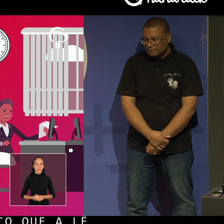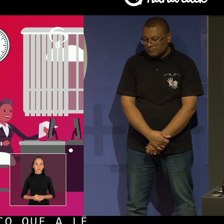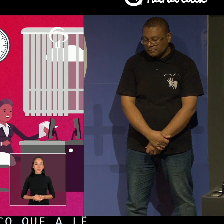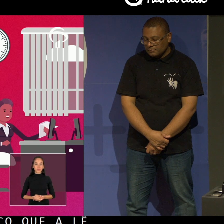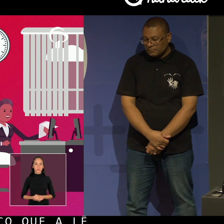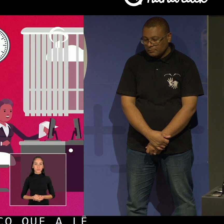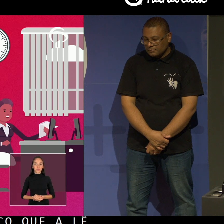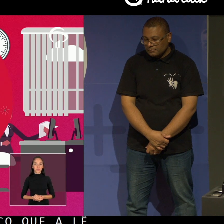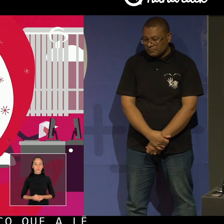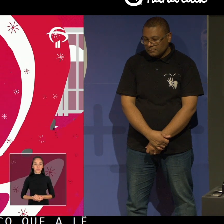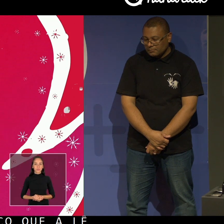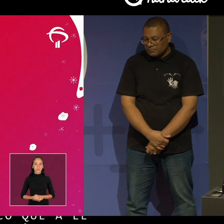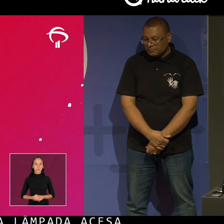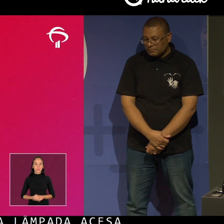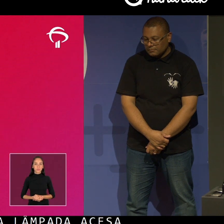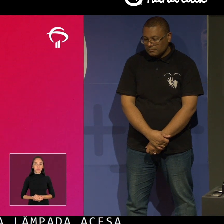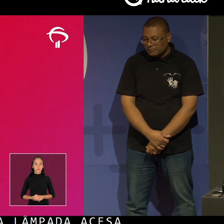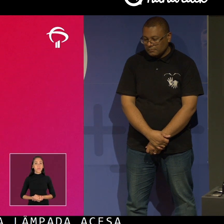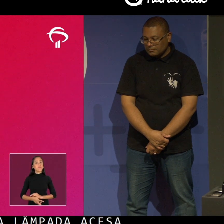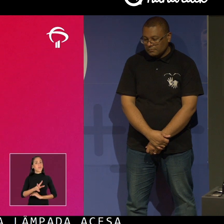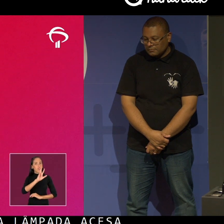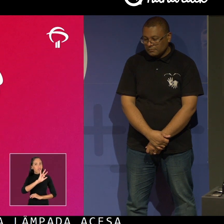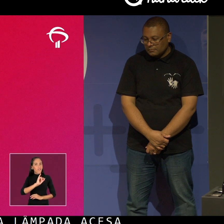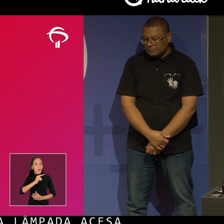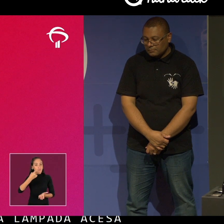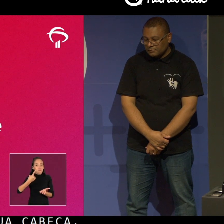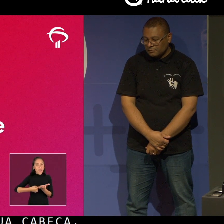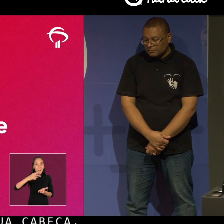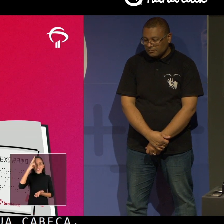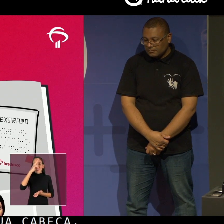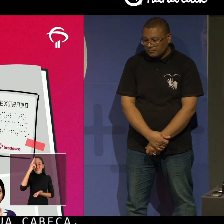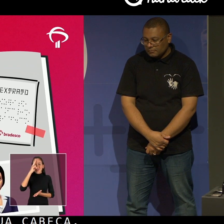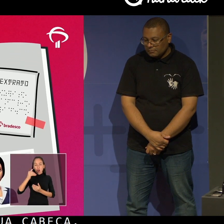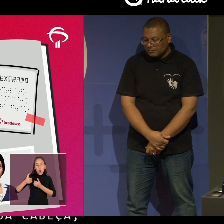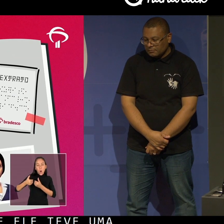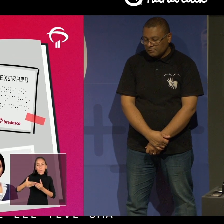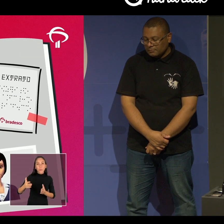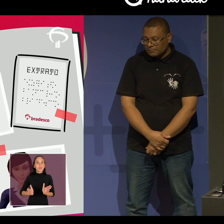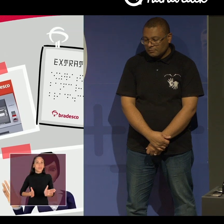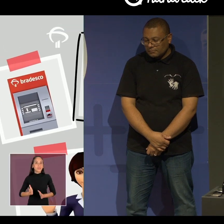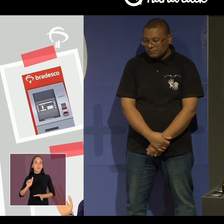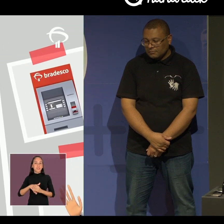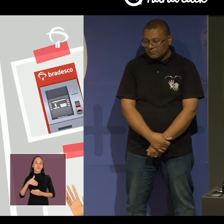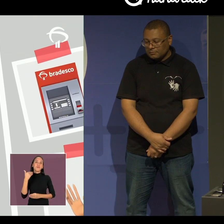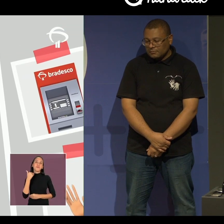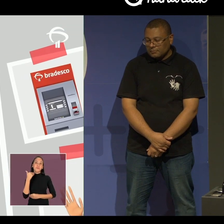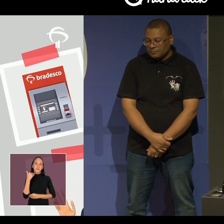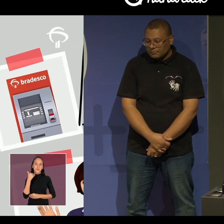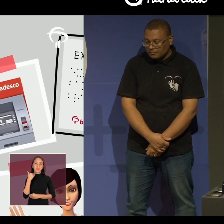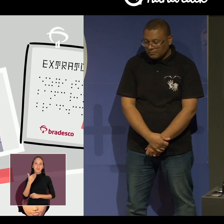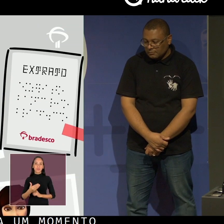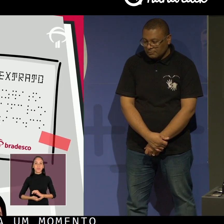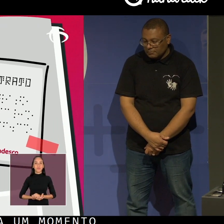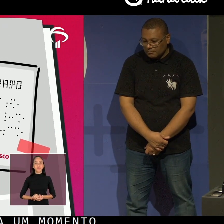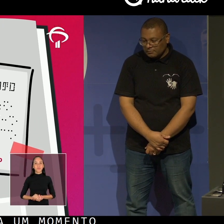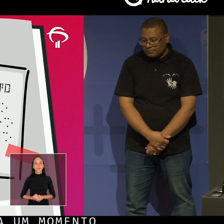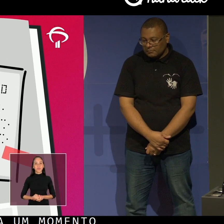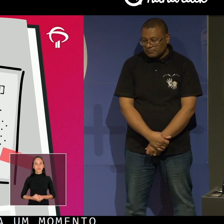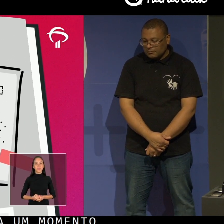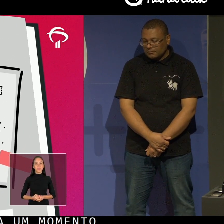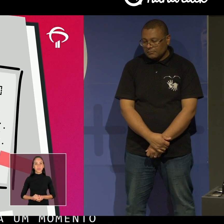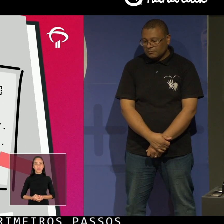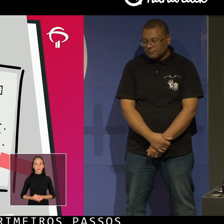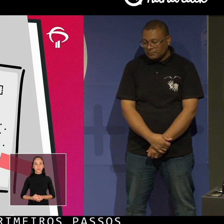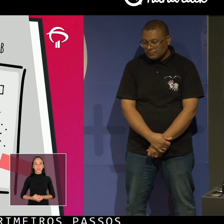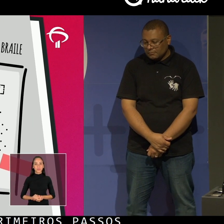teve uma ideia. E se tornaria um momento memorável nos primeiros passos da acessibilidade no banco. Um álbum de